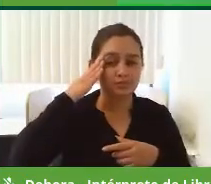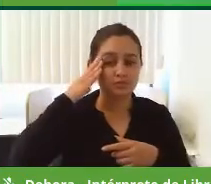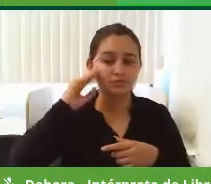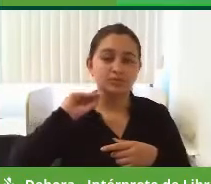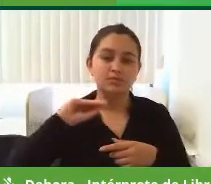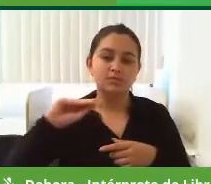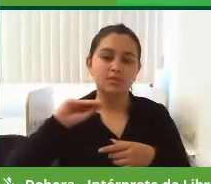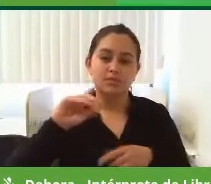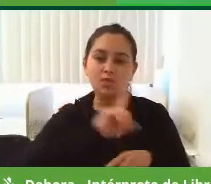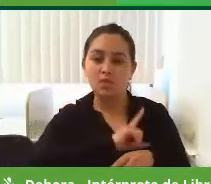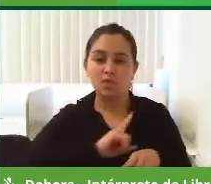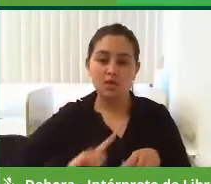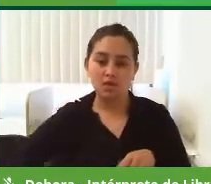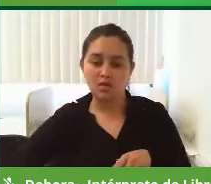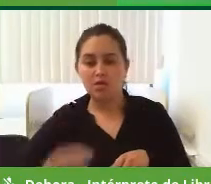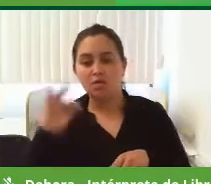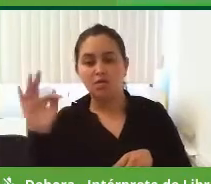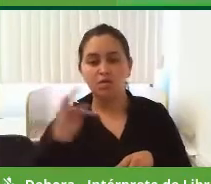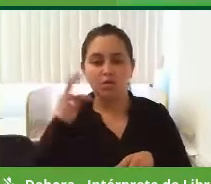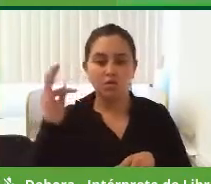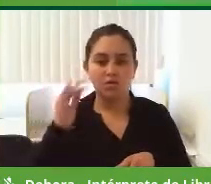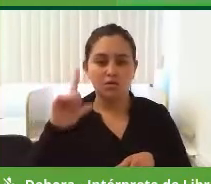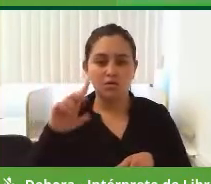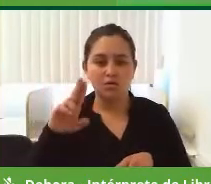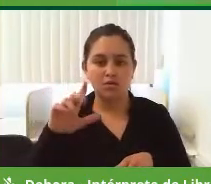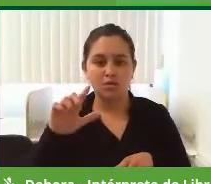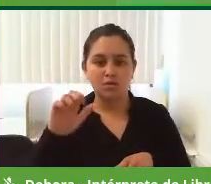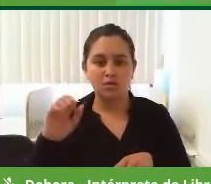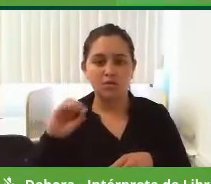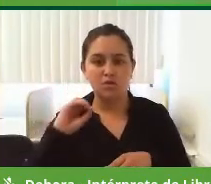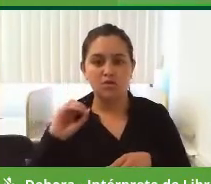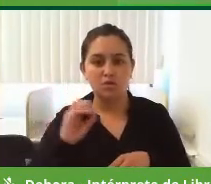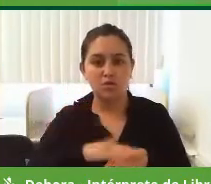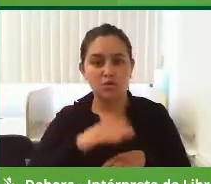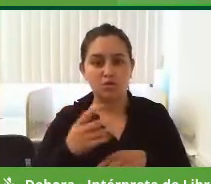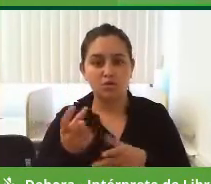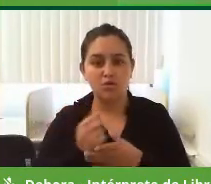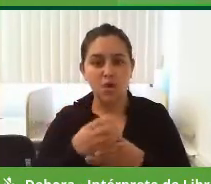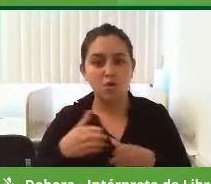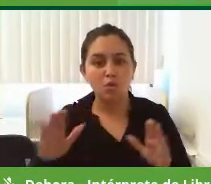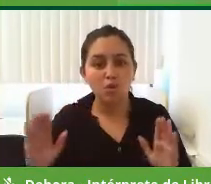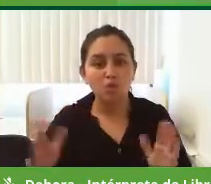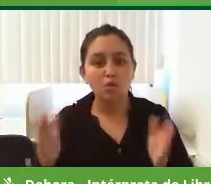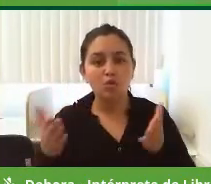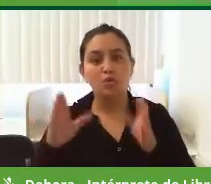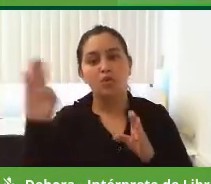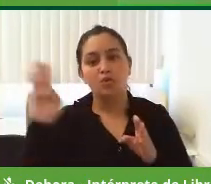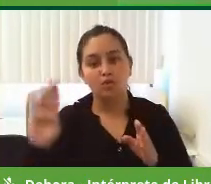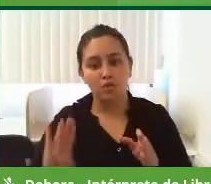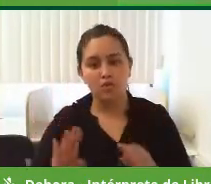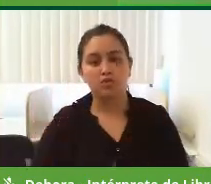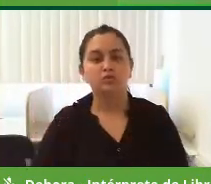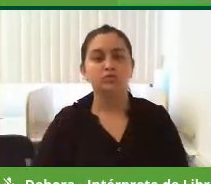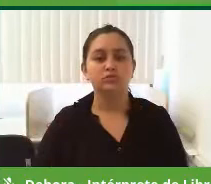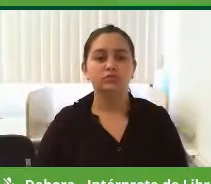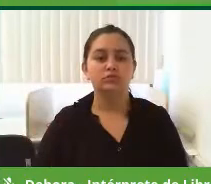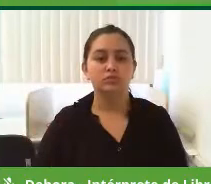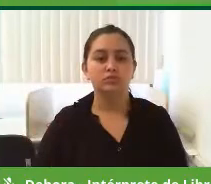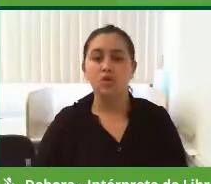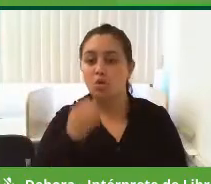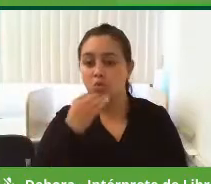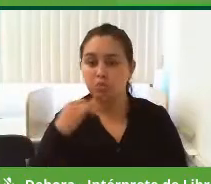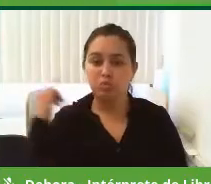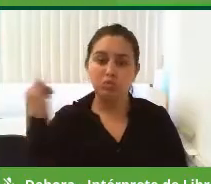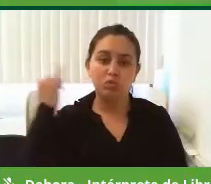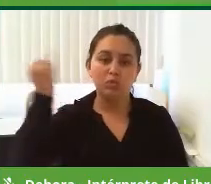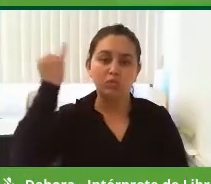nos governos federais, o Lula foi o que mais investiu na educação no Brasil, foi um investimento fantástico.